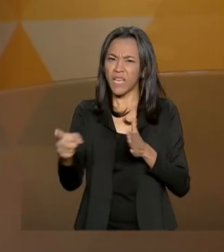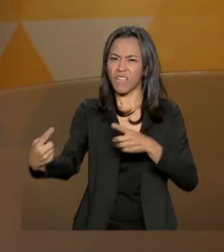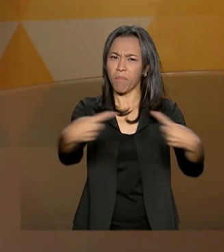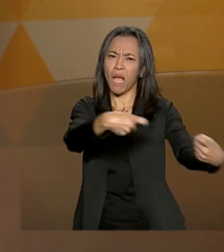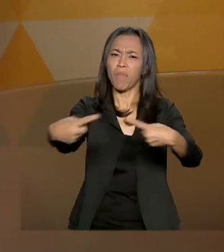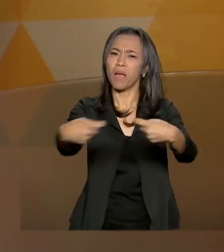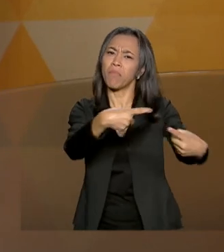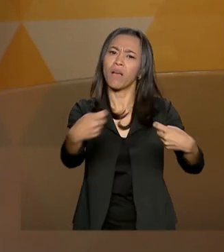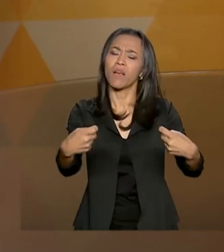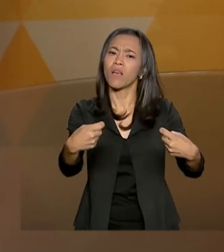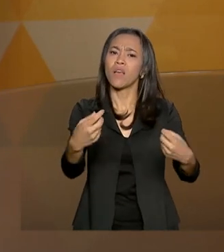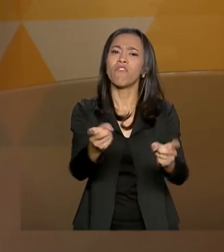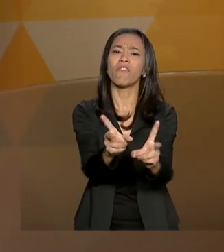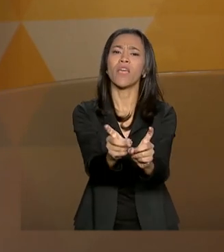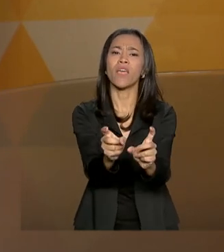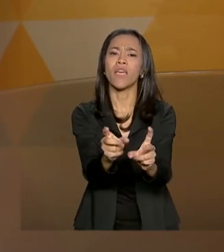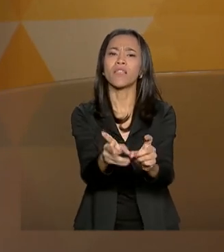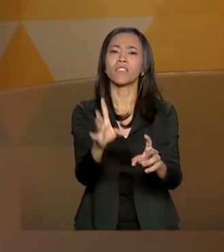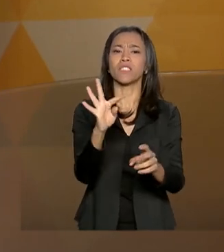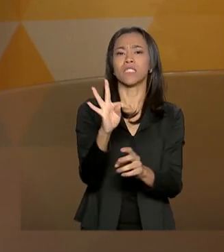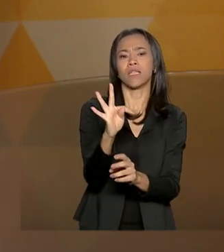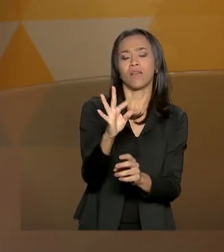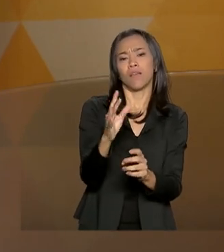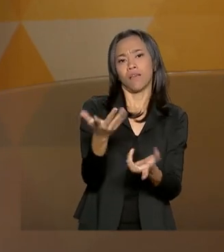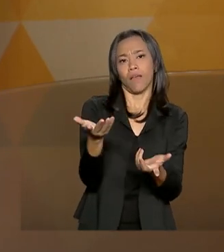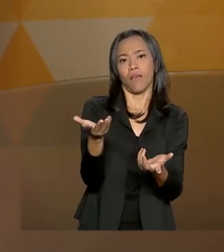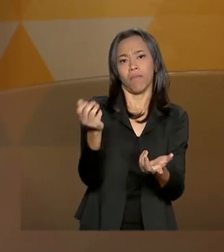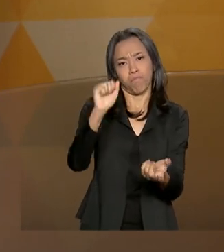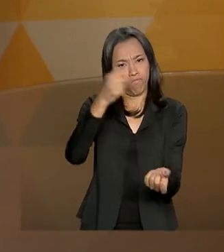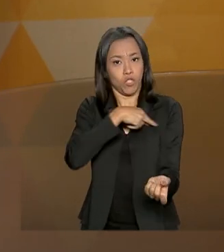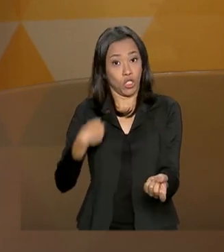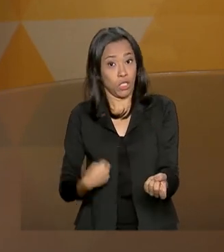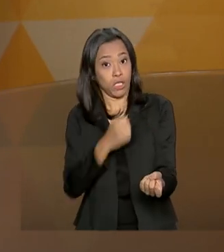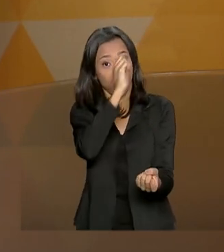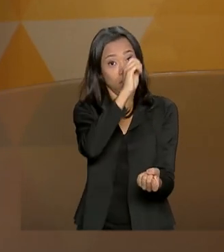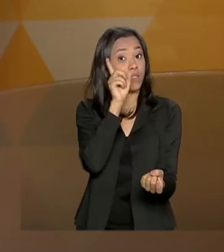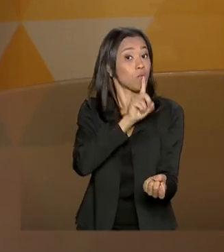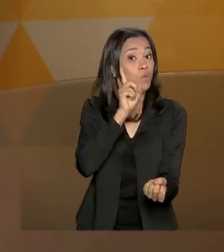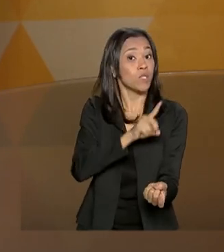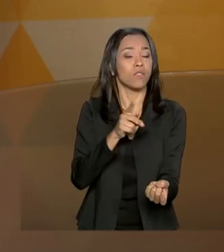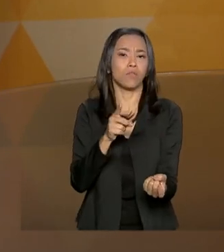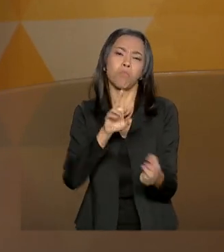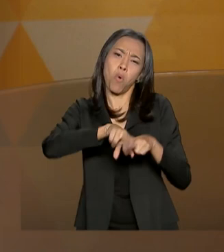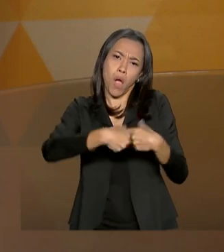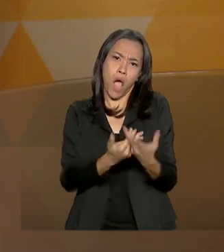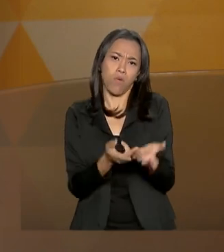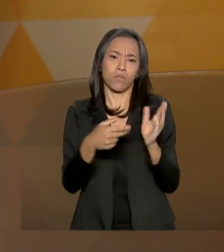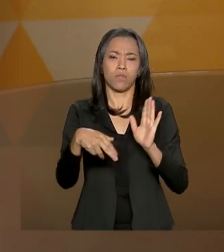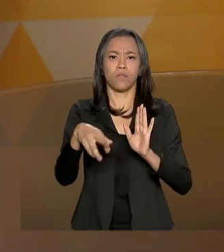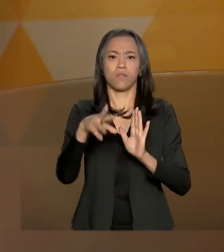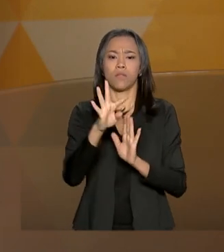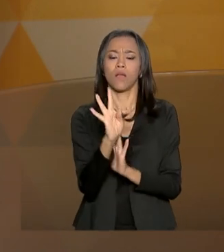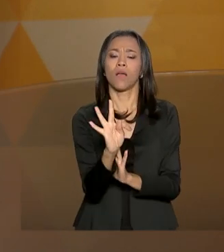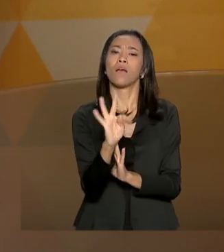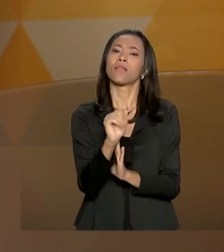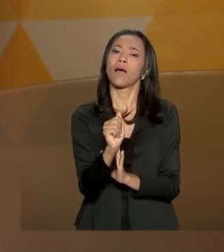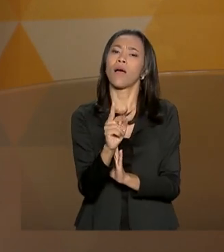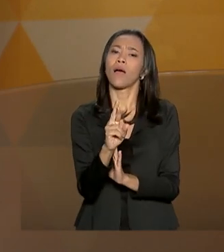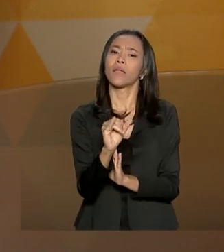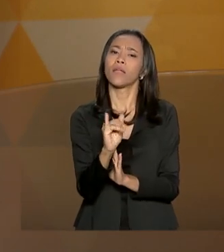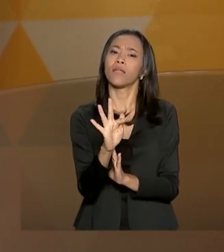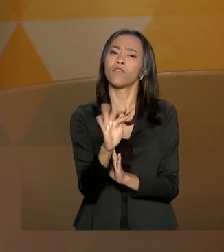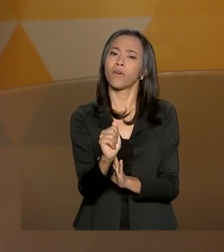China e Estados Unidos, a questão das tarifas, o senhor acredita que, nesse primeiro momento, o Brasil pode se beneficiar dessa